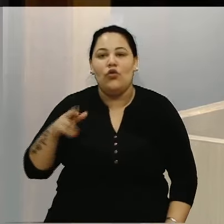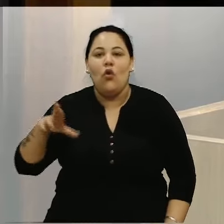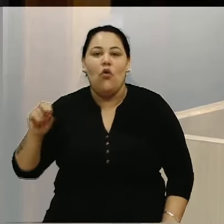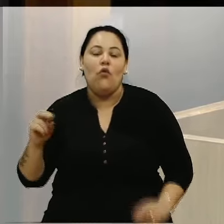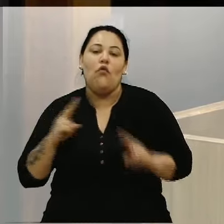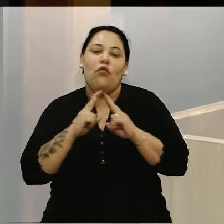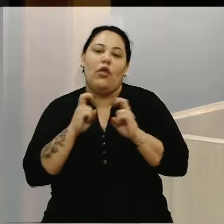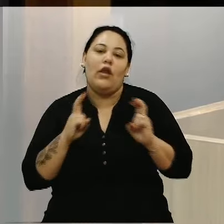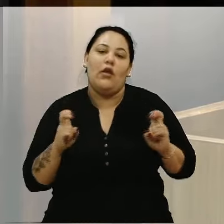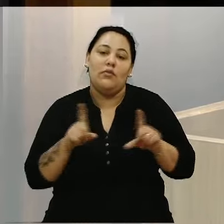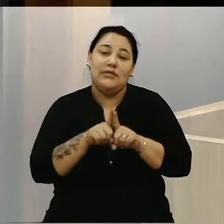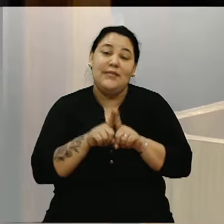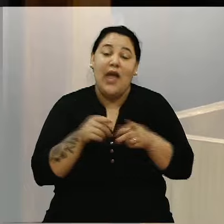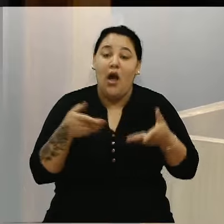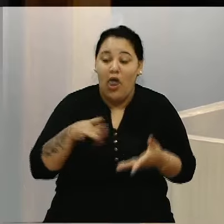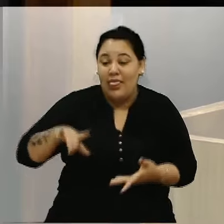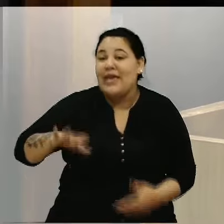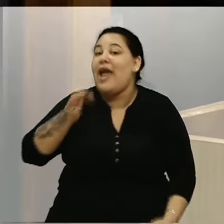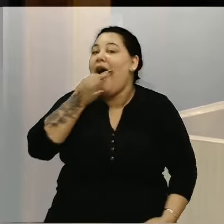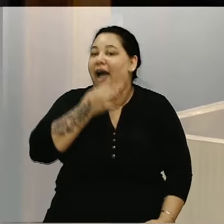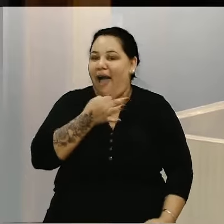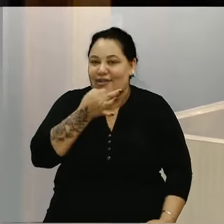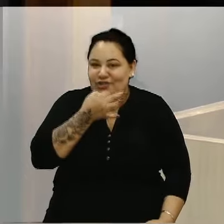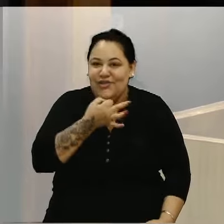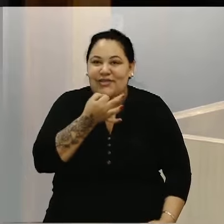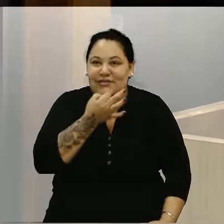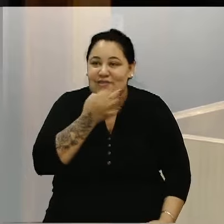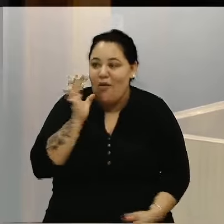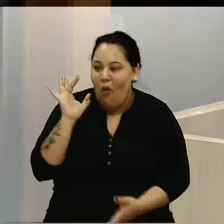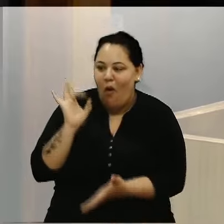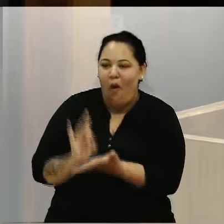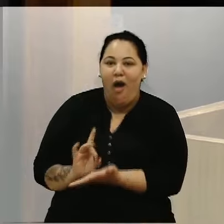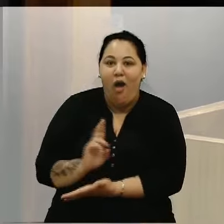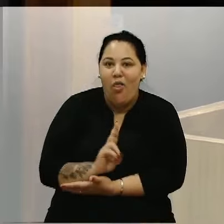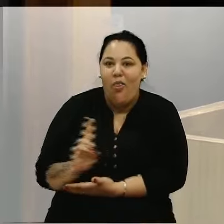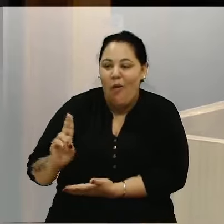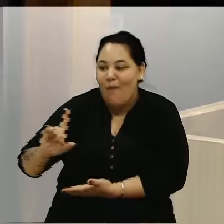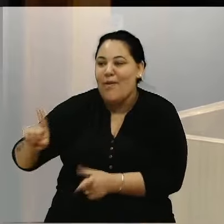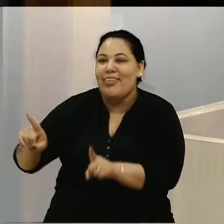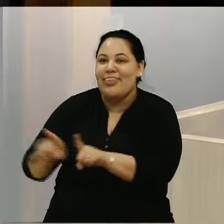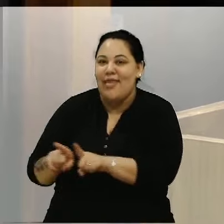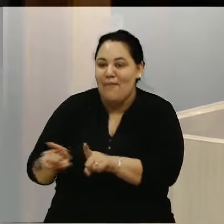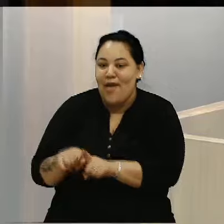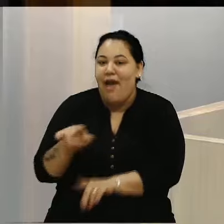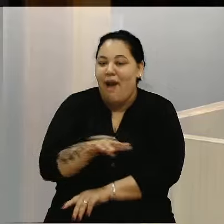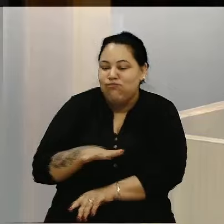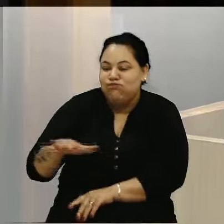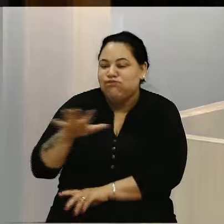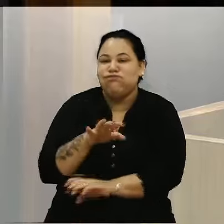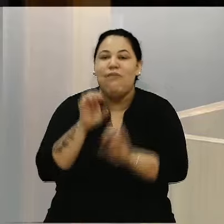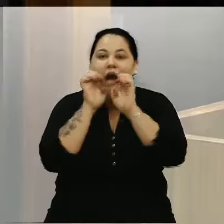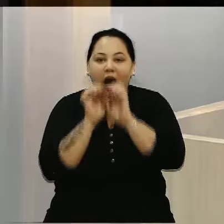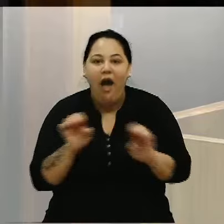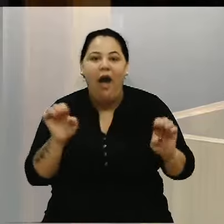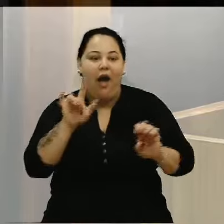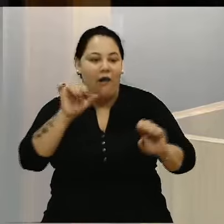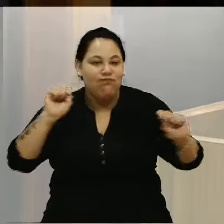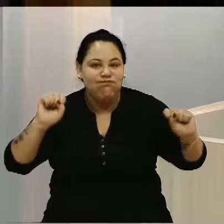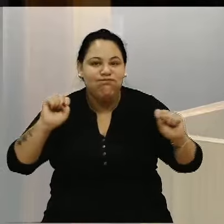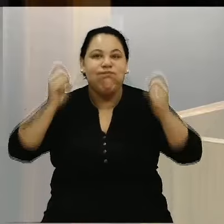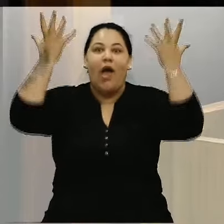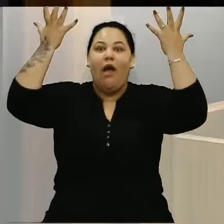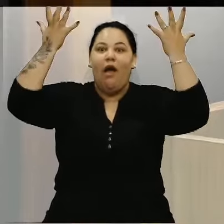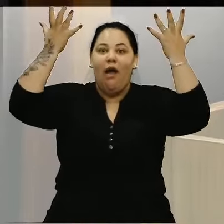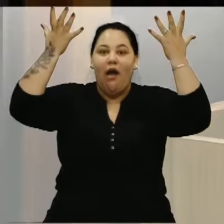E agora temos Caxias Que vai ser renomada Nesse segmento Evangélico É um evento grande É um